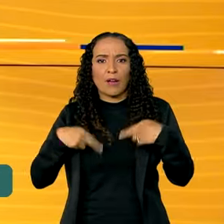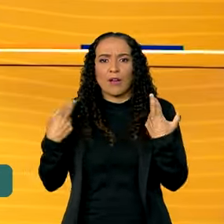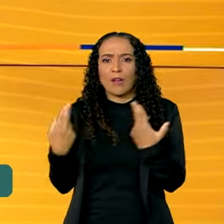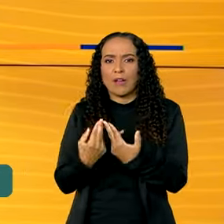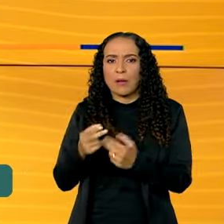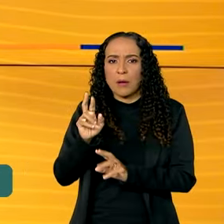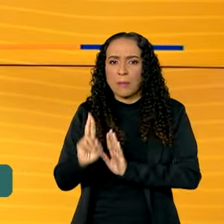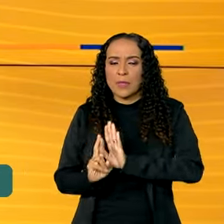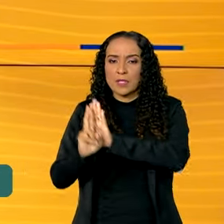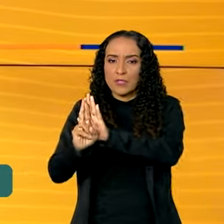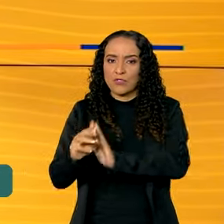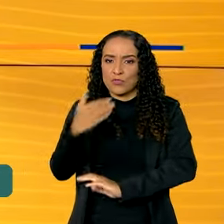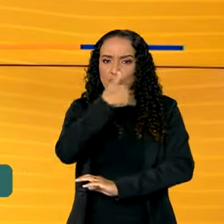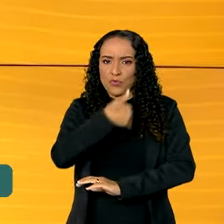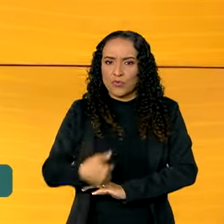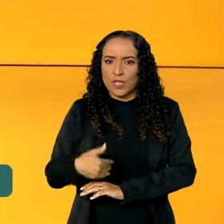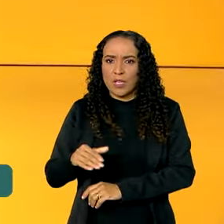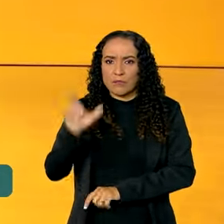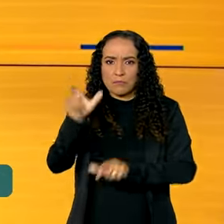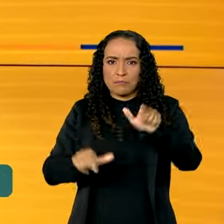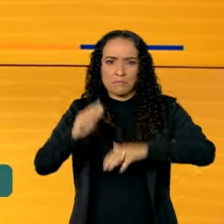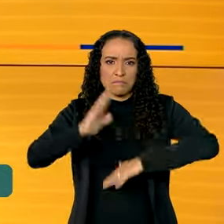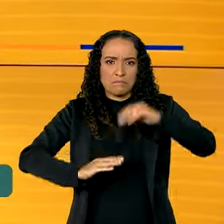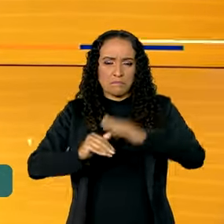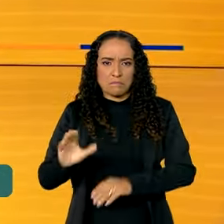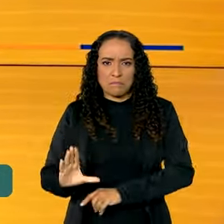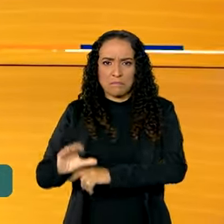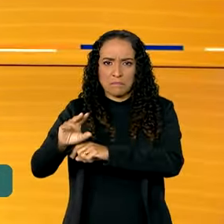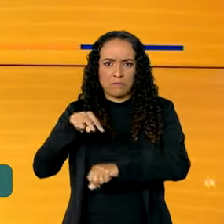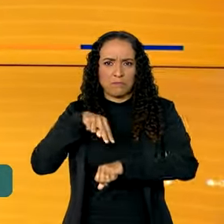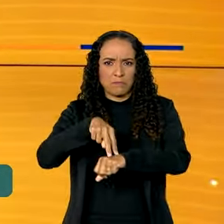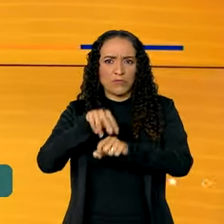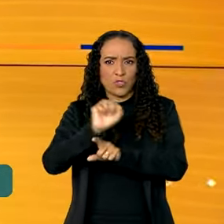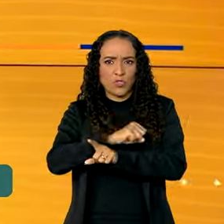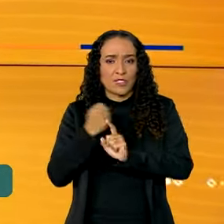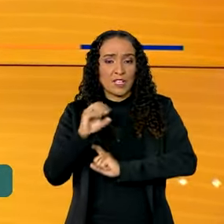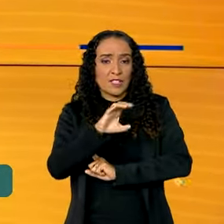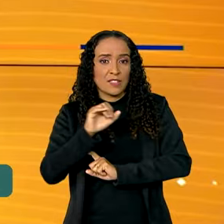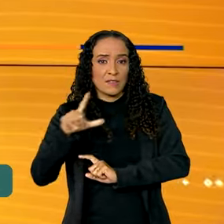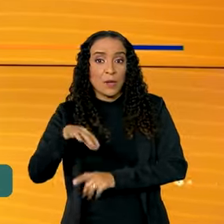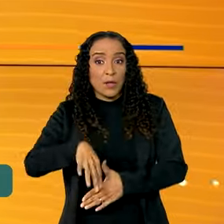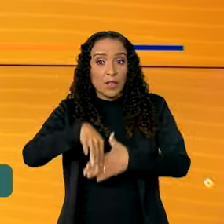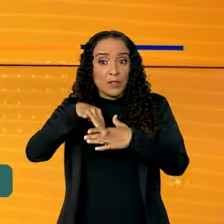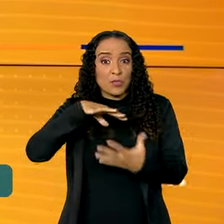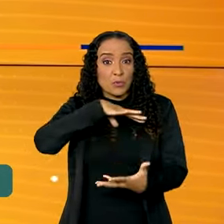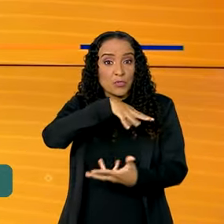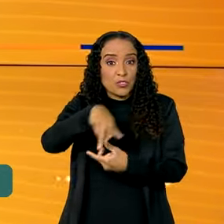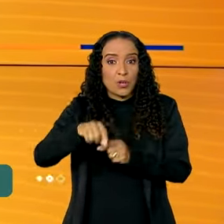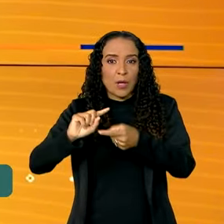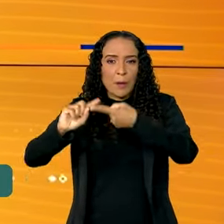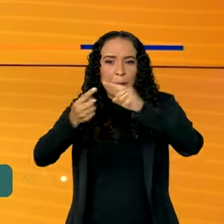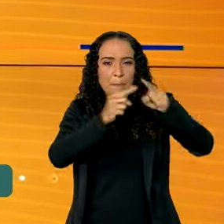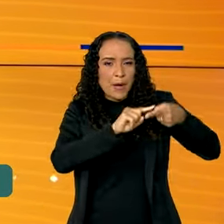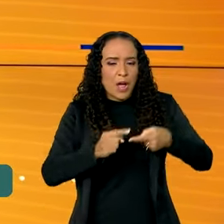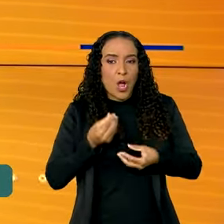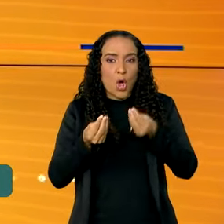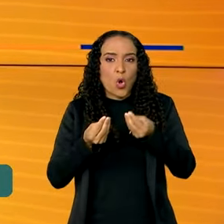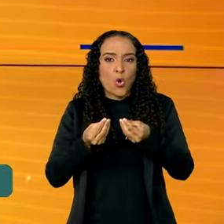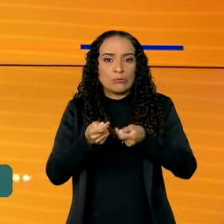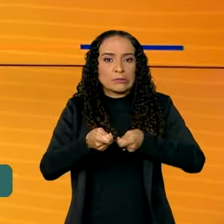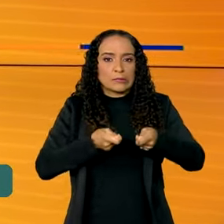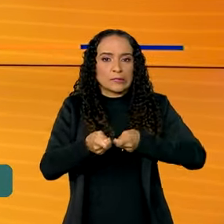representantes de governos, cientistas, ativistas, sociedade civil e líderes mundiais para discutir como